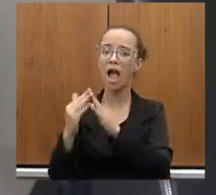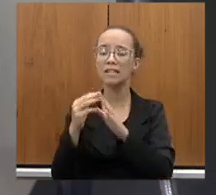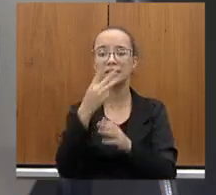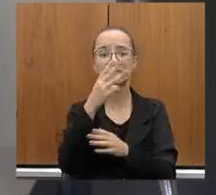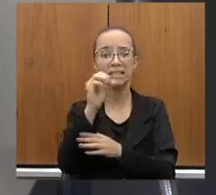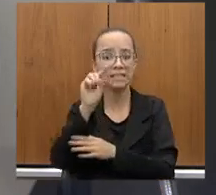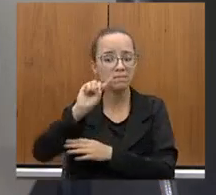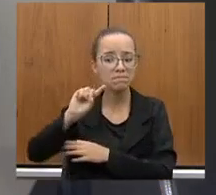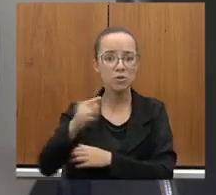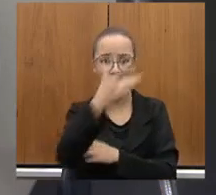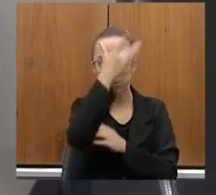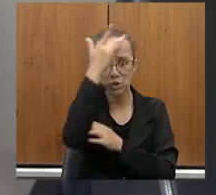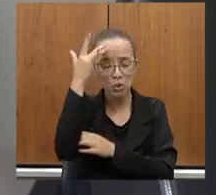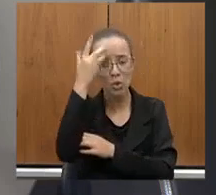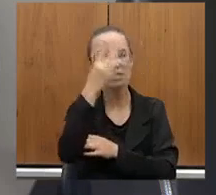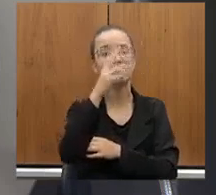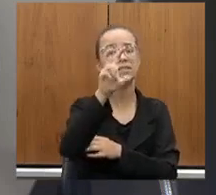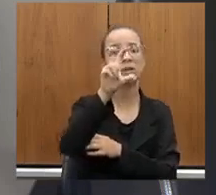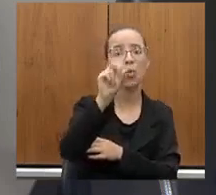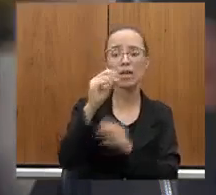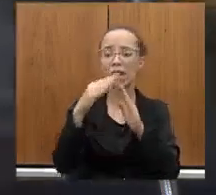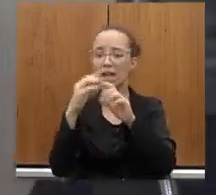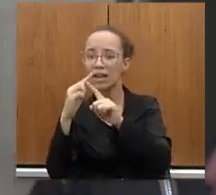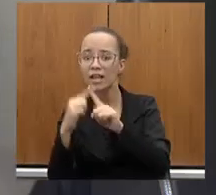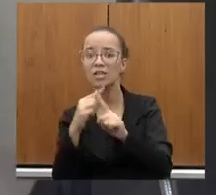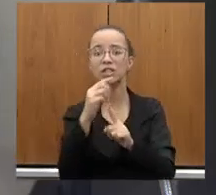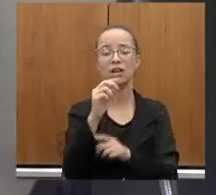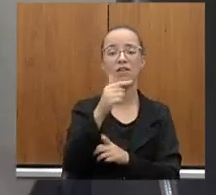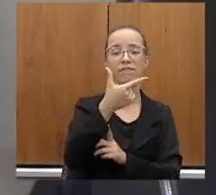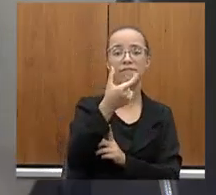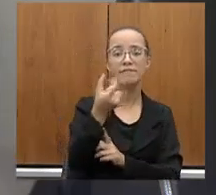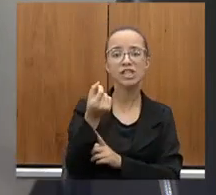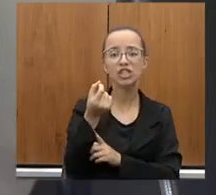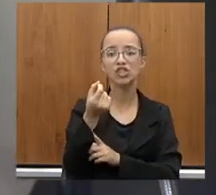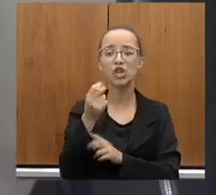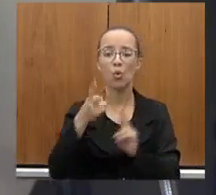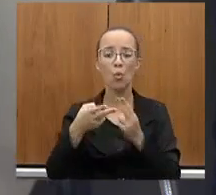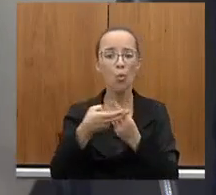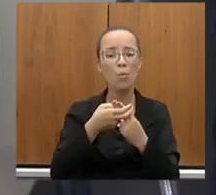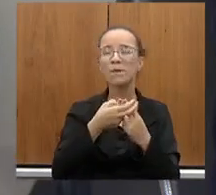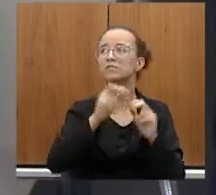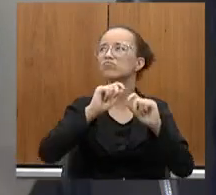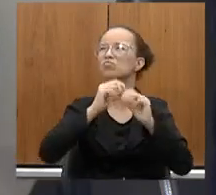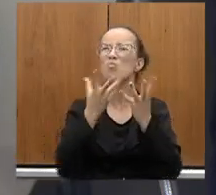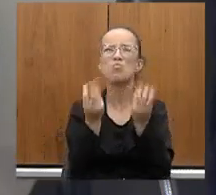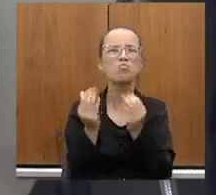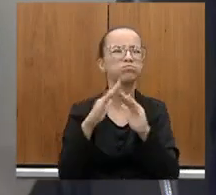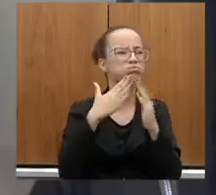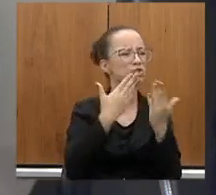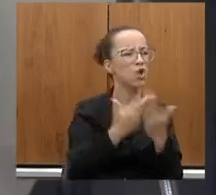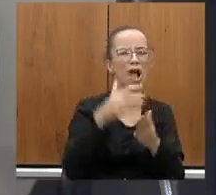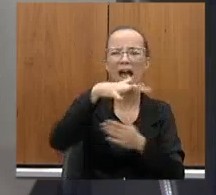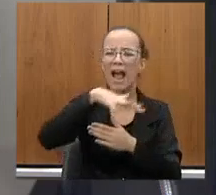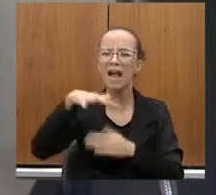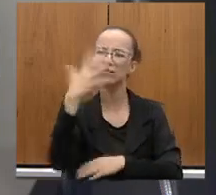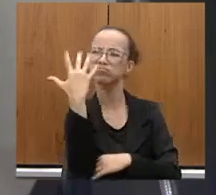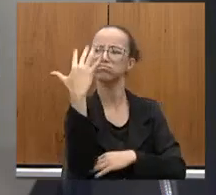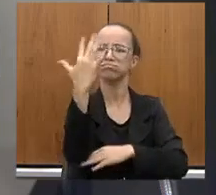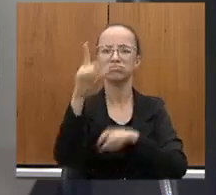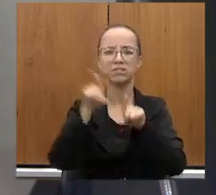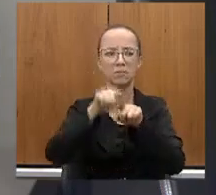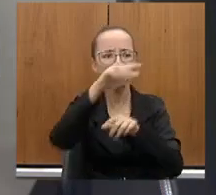pessoas, 50 igrejas, 20 upas, dezenas de escolas, áreas ambientais e áreas